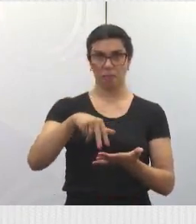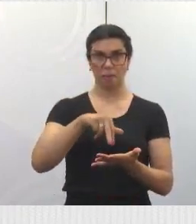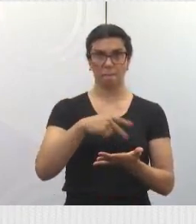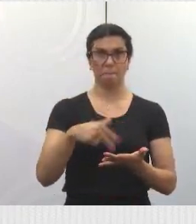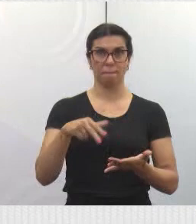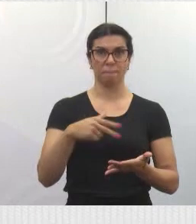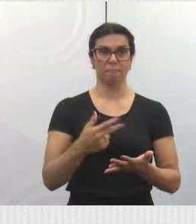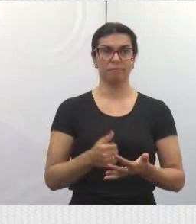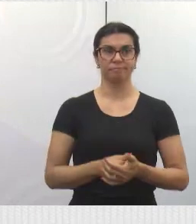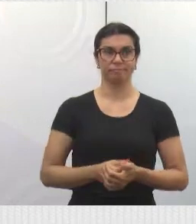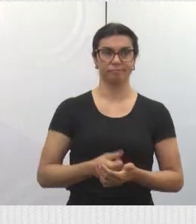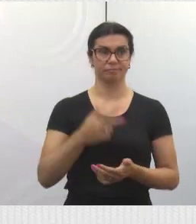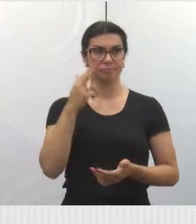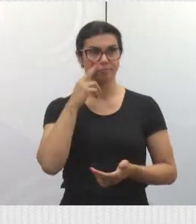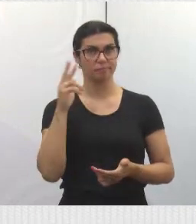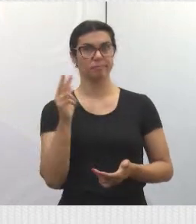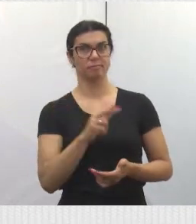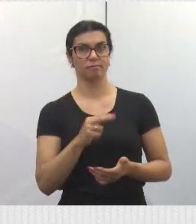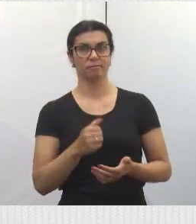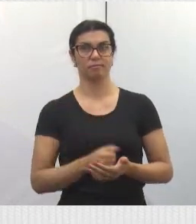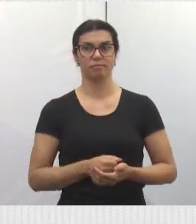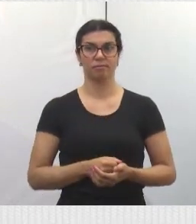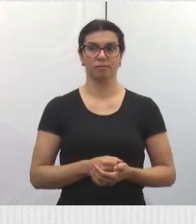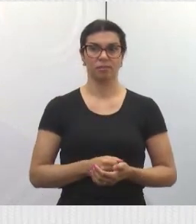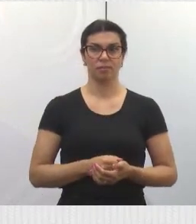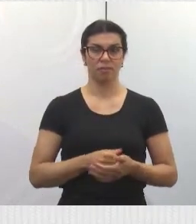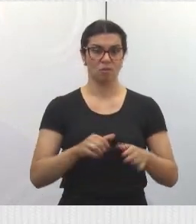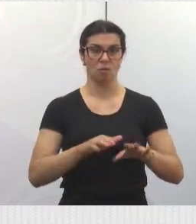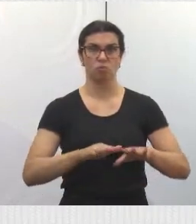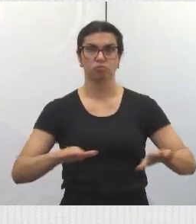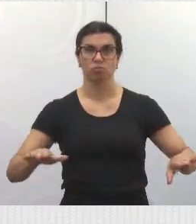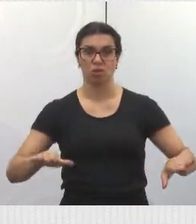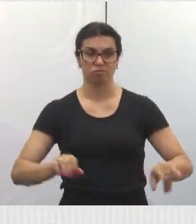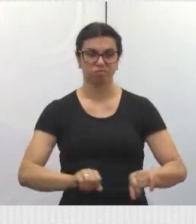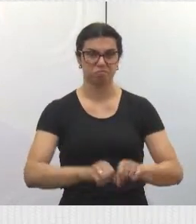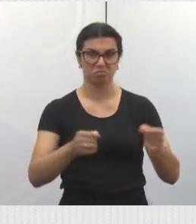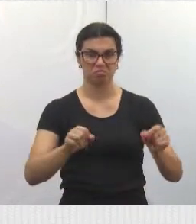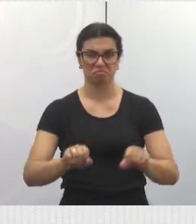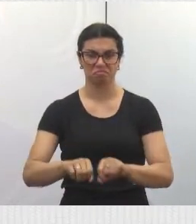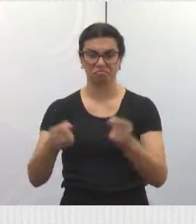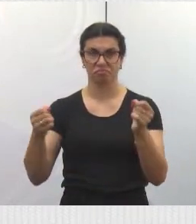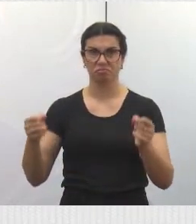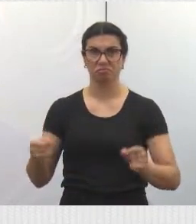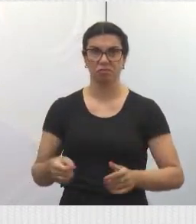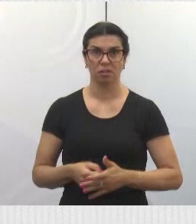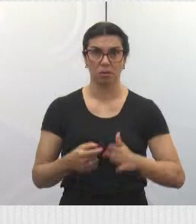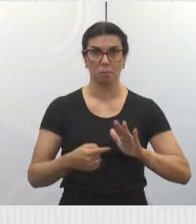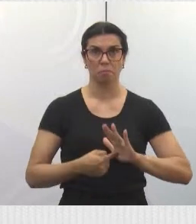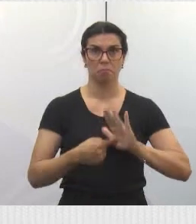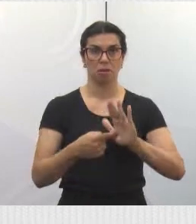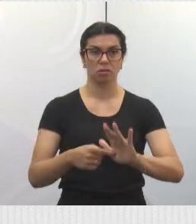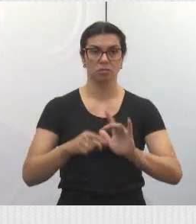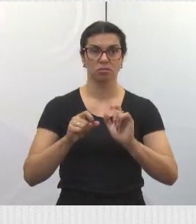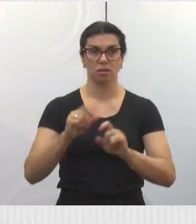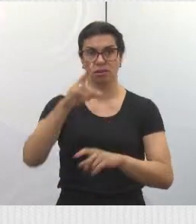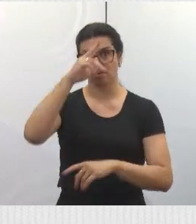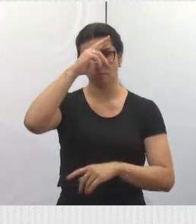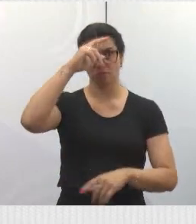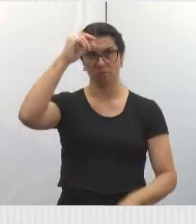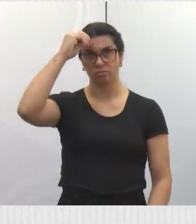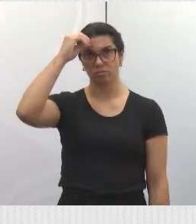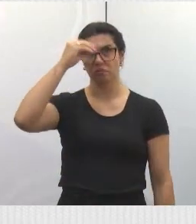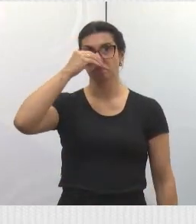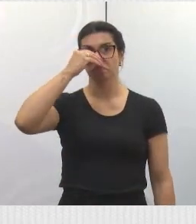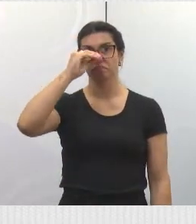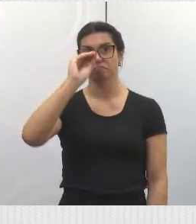a situação. Olha a qualidade, olha o piso como está, não é? Então isso mostra aqui que a prefeitura, que a